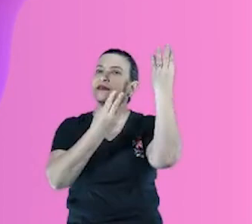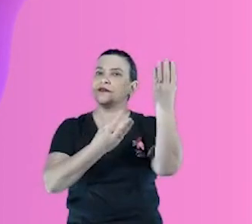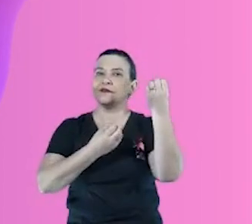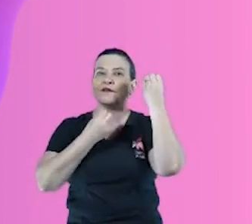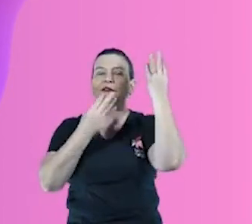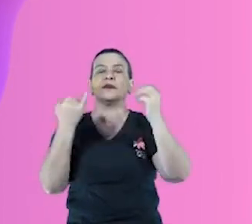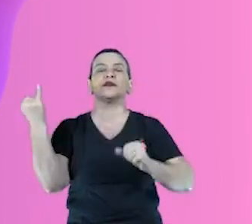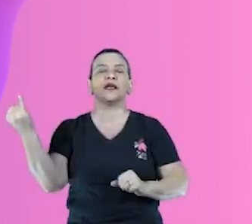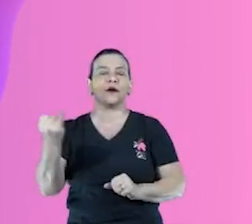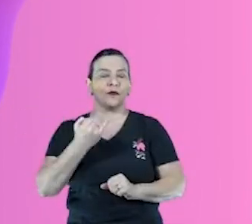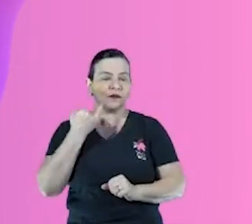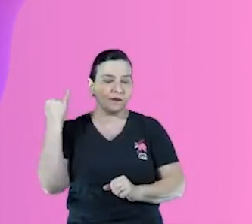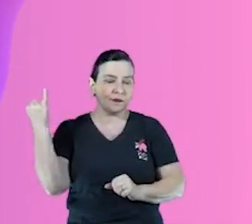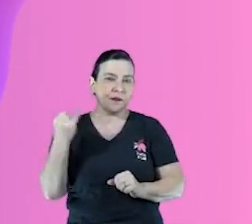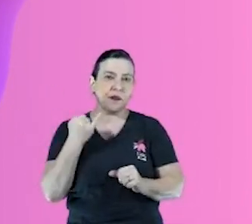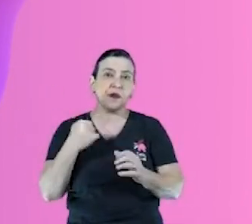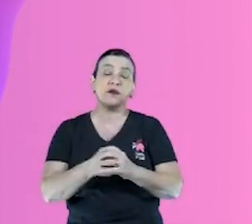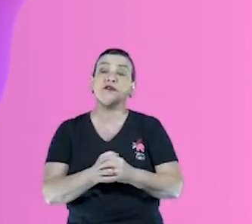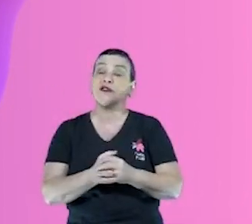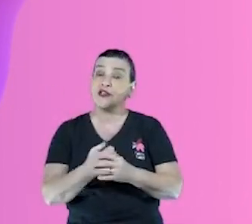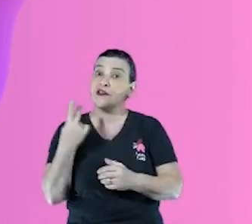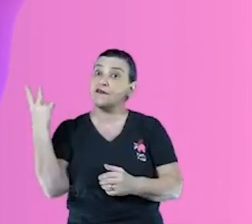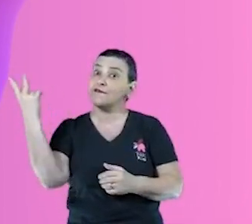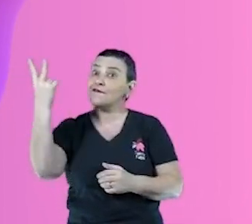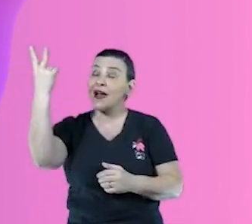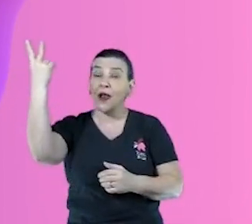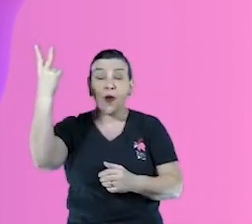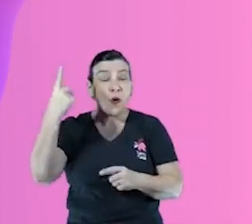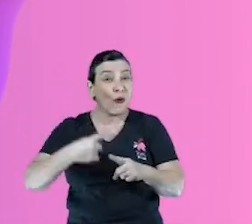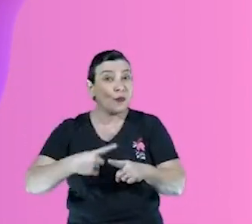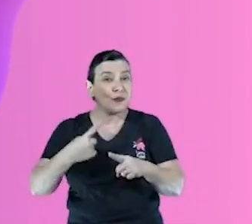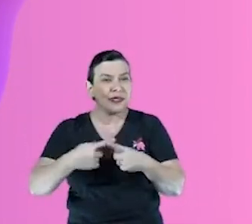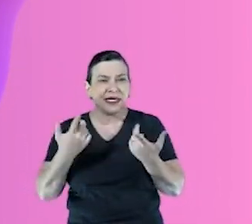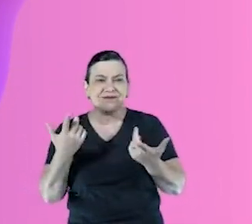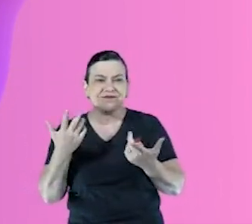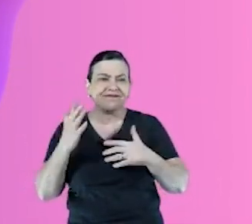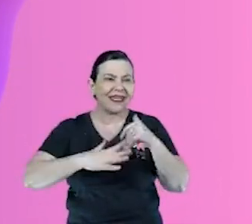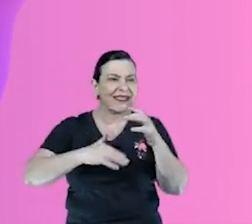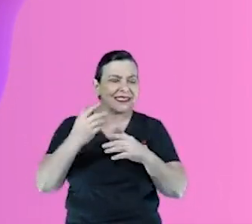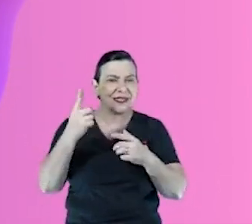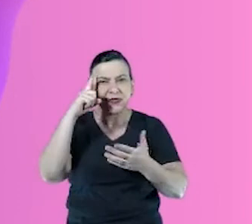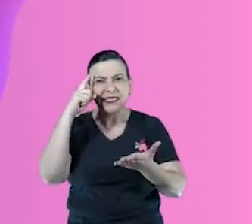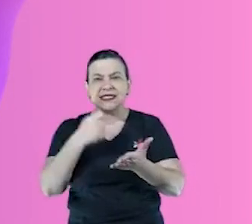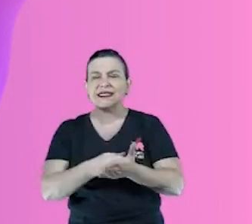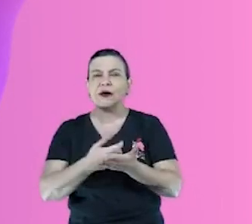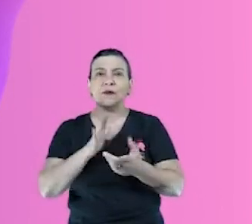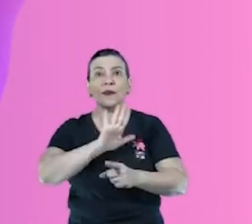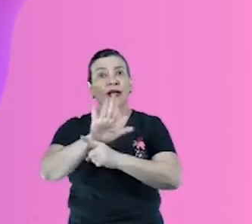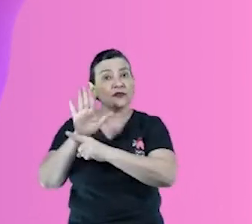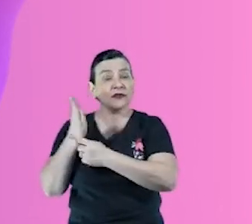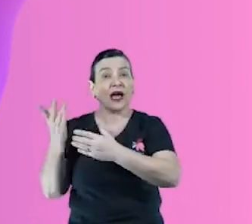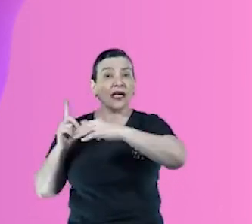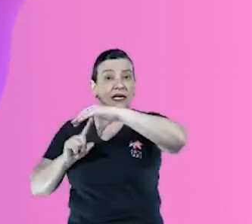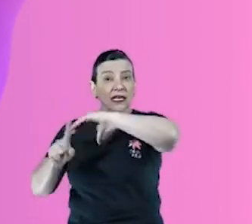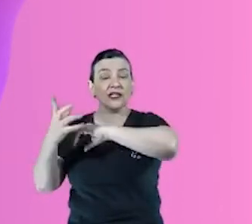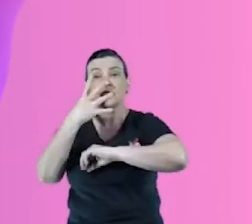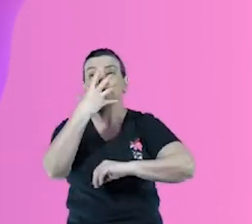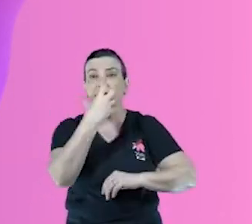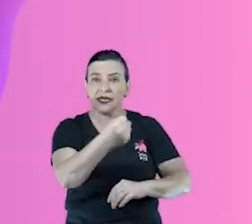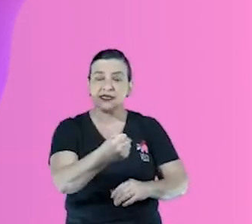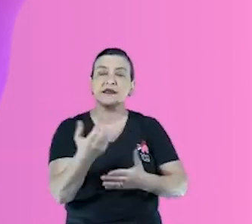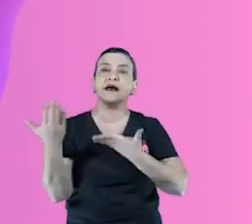mais, acho que é o que é mais valioso pra gente conseguir tomar as melhores ações pros clientes. Então, acho que é, de novo, né, eu convido a todos pra